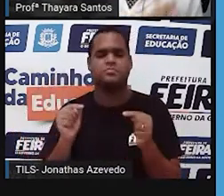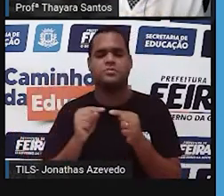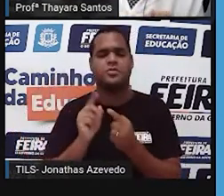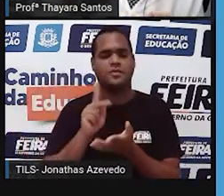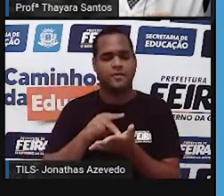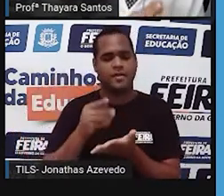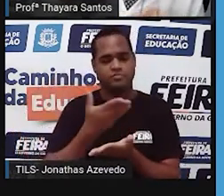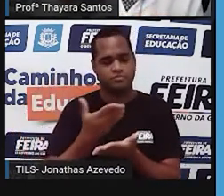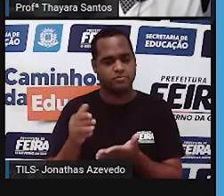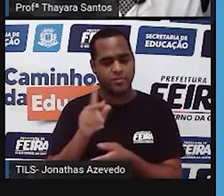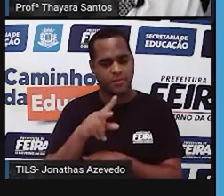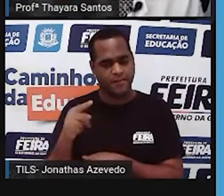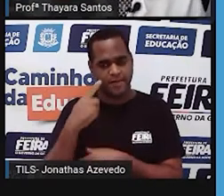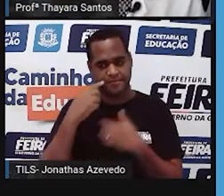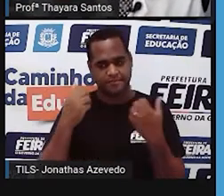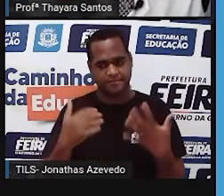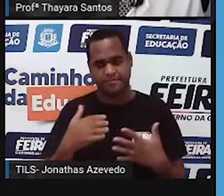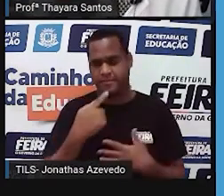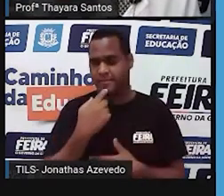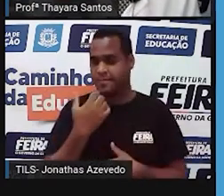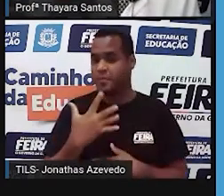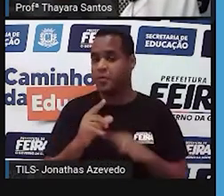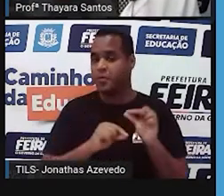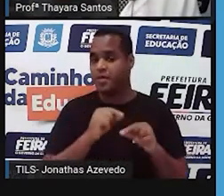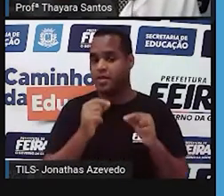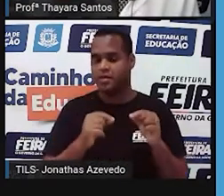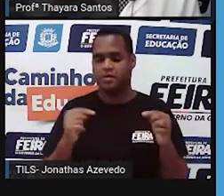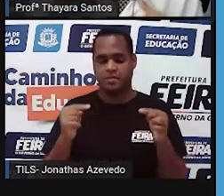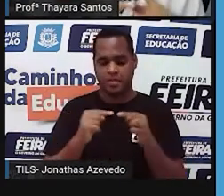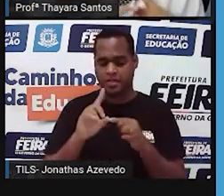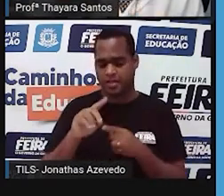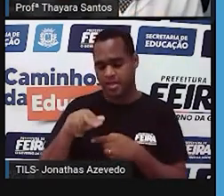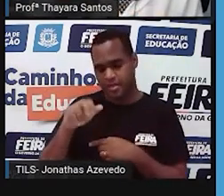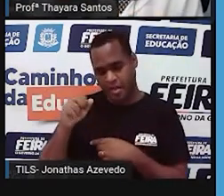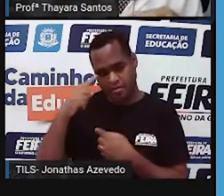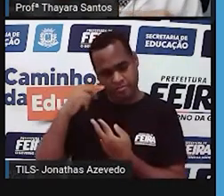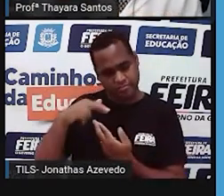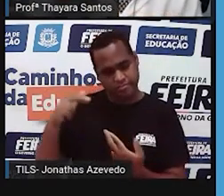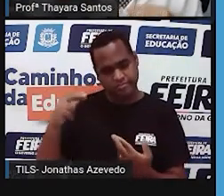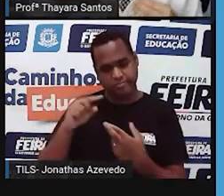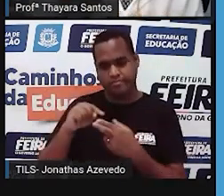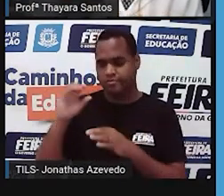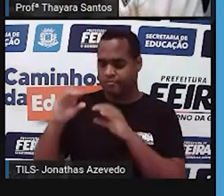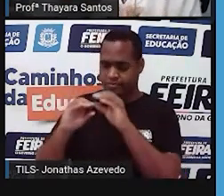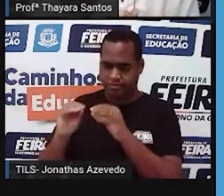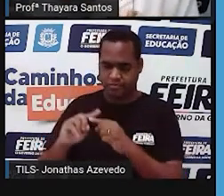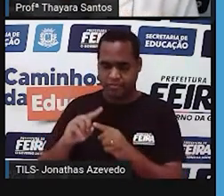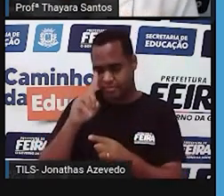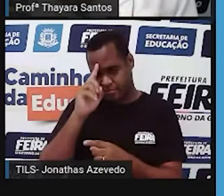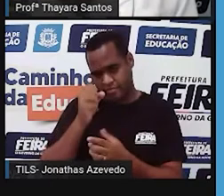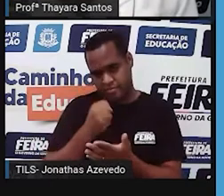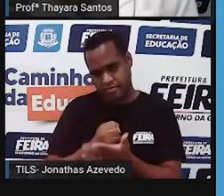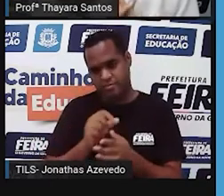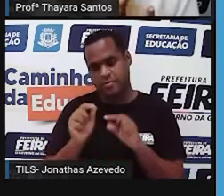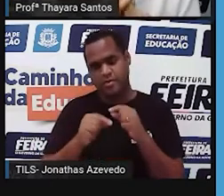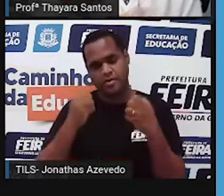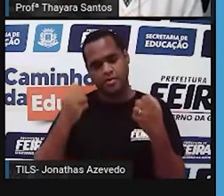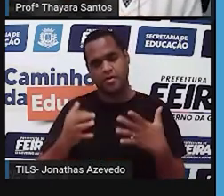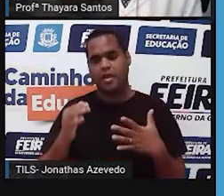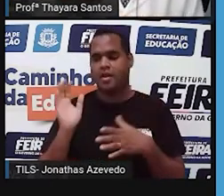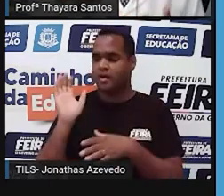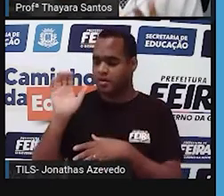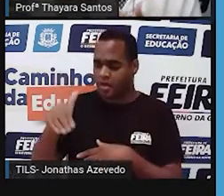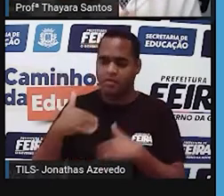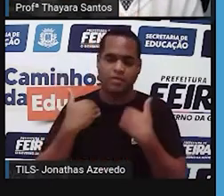a professora Thais também já falou aí, é uma sequência de DNA que vai codificar e determinar as características dos organismos. Por que